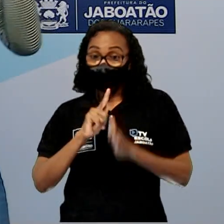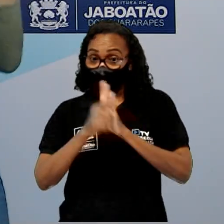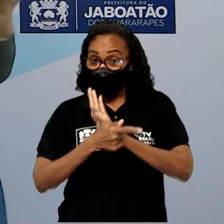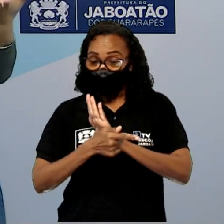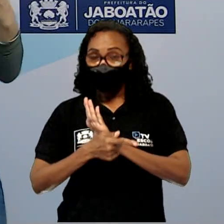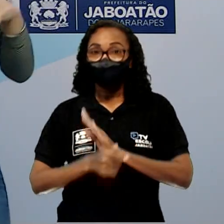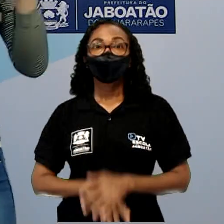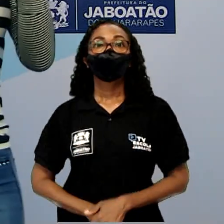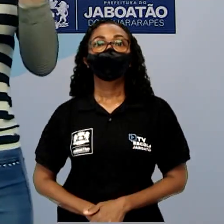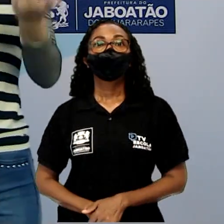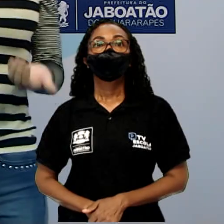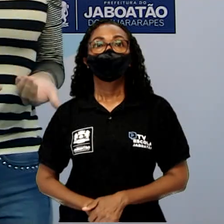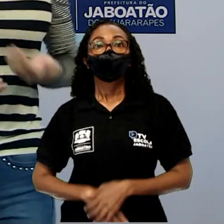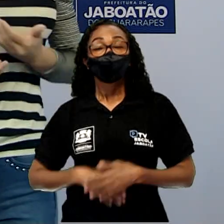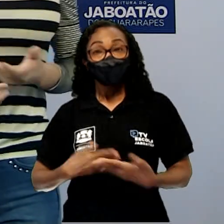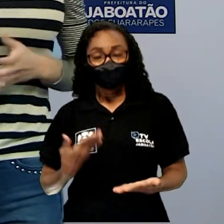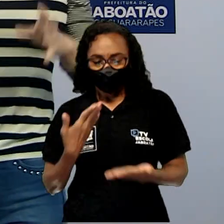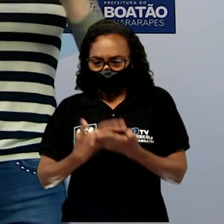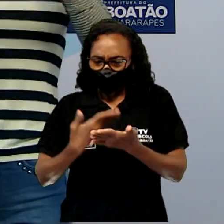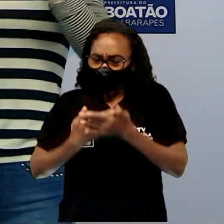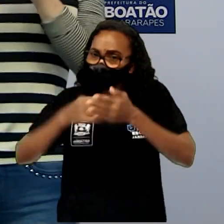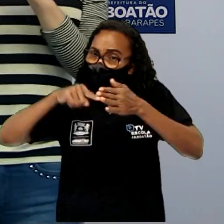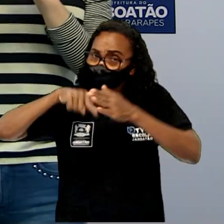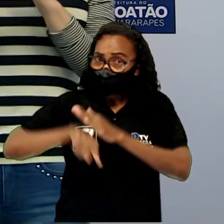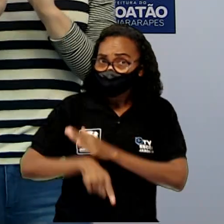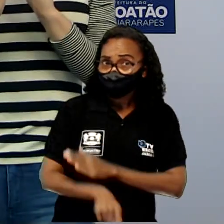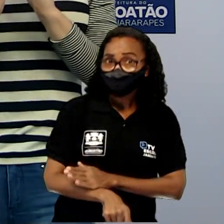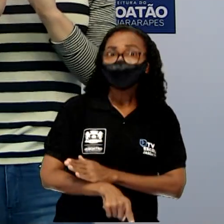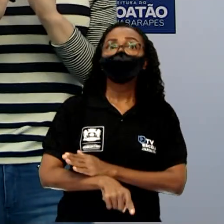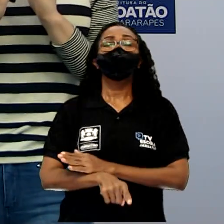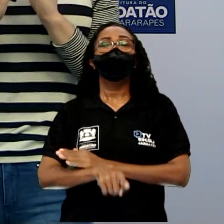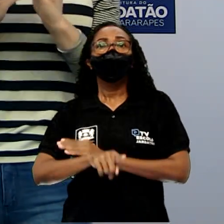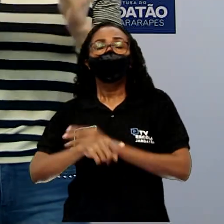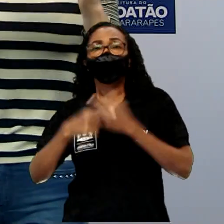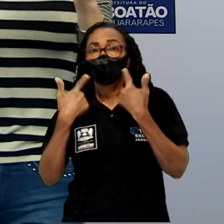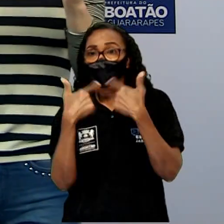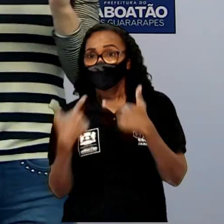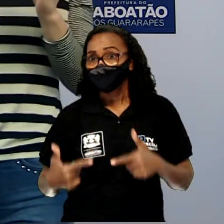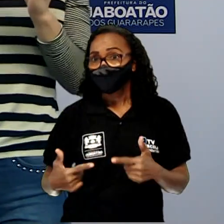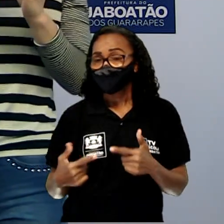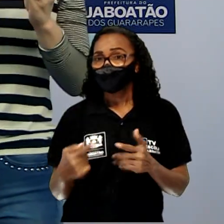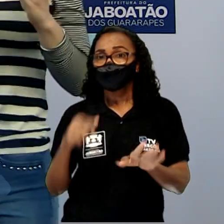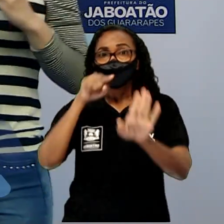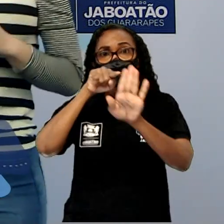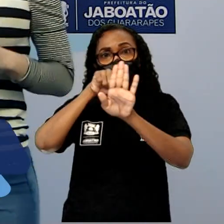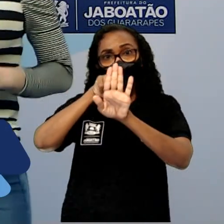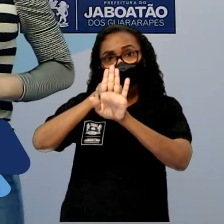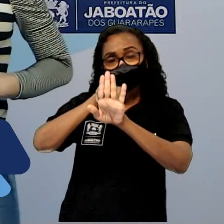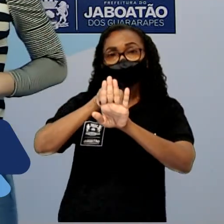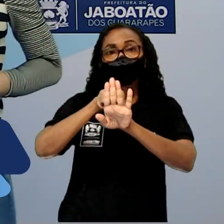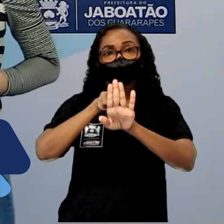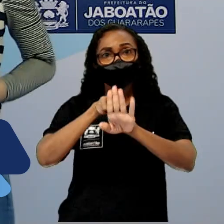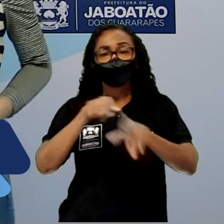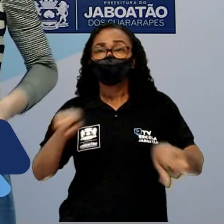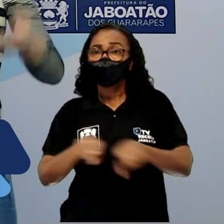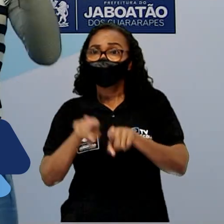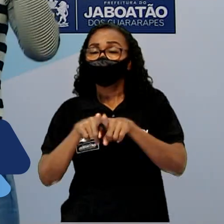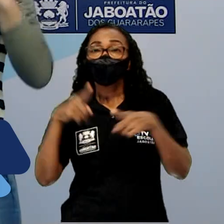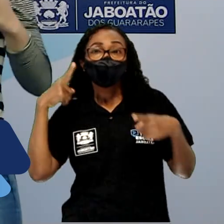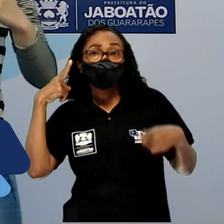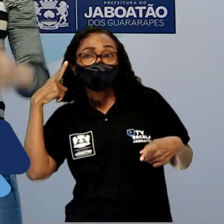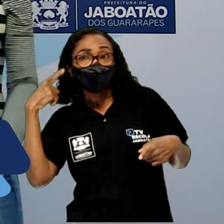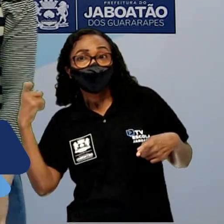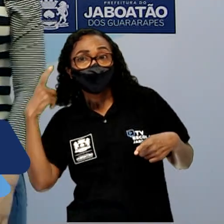estudar com mais profundidade a linguagem figurada e também a sonoridade dos poemas.